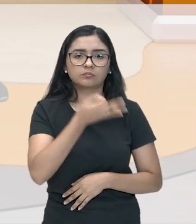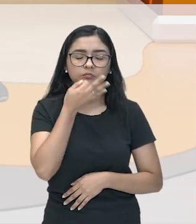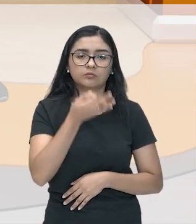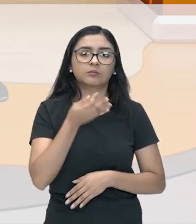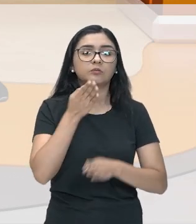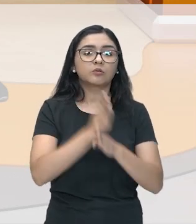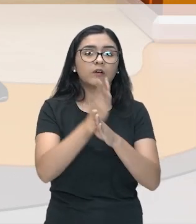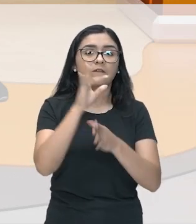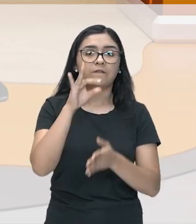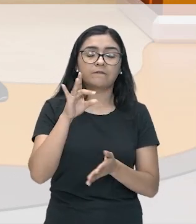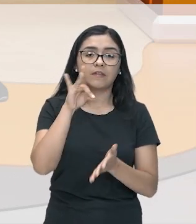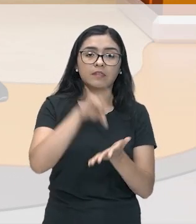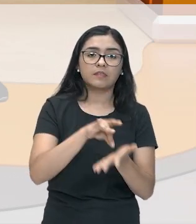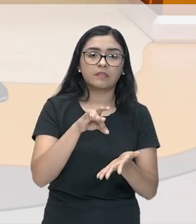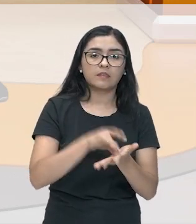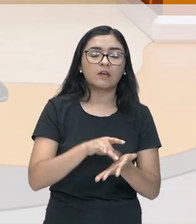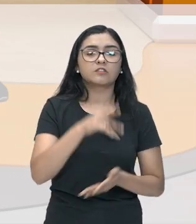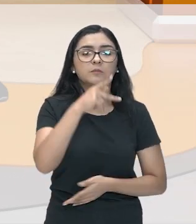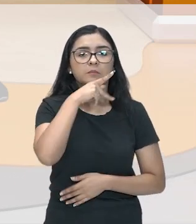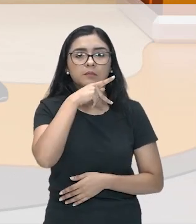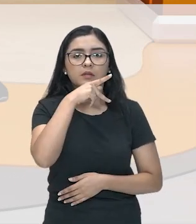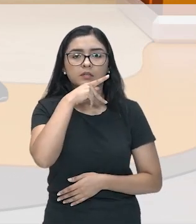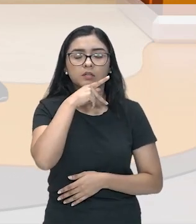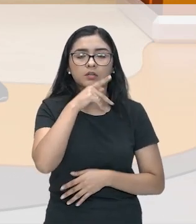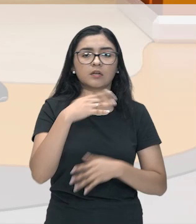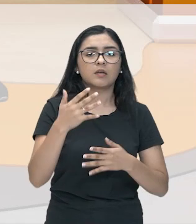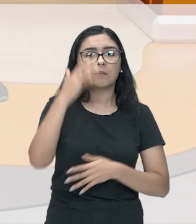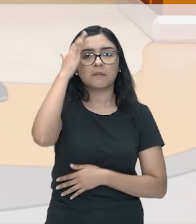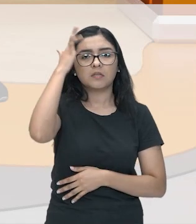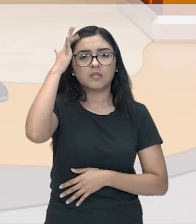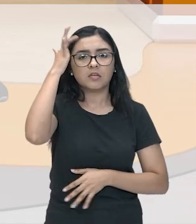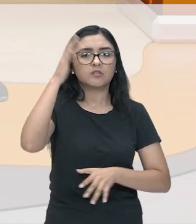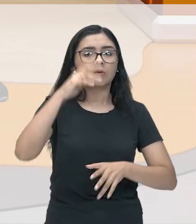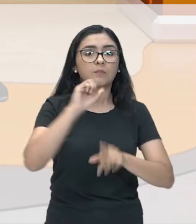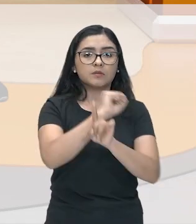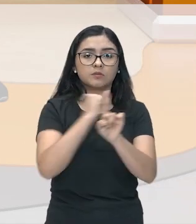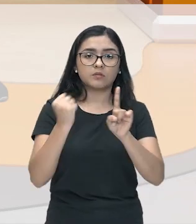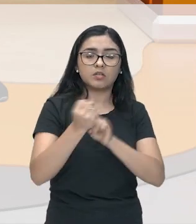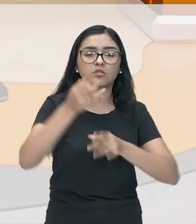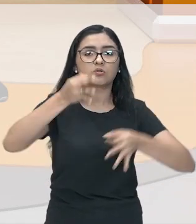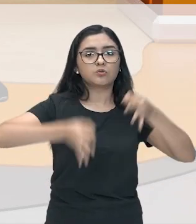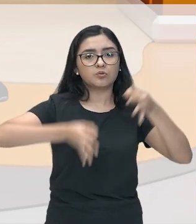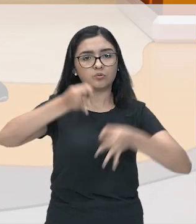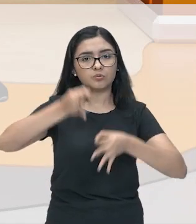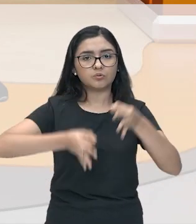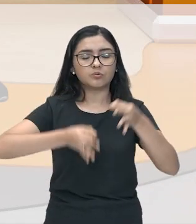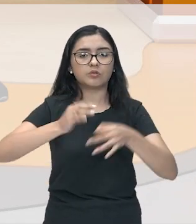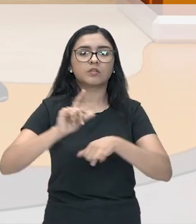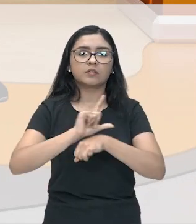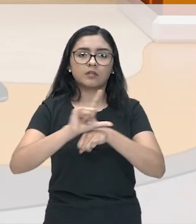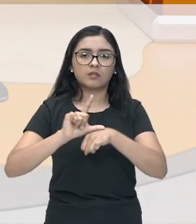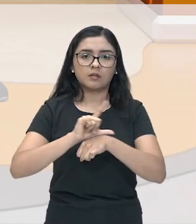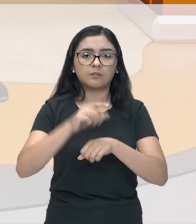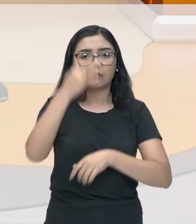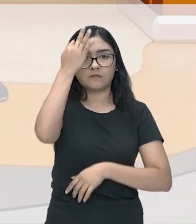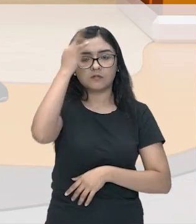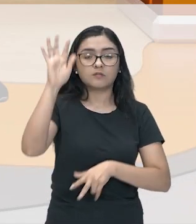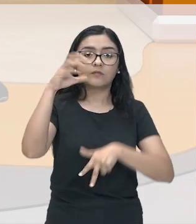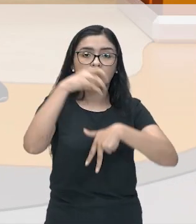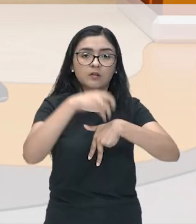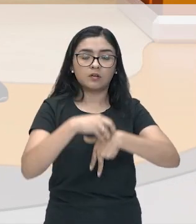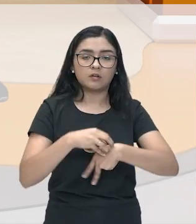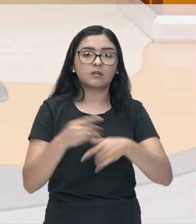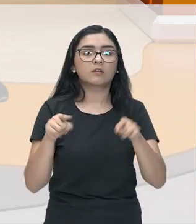Platão imaginava uma sociedade justa, liderada por filósofos reis e Aristóteles